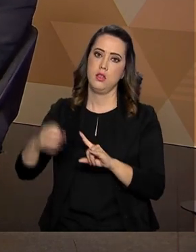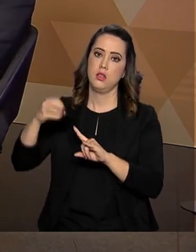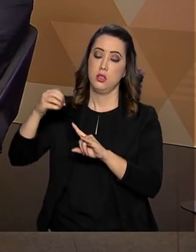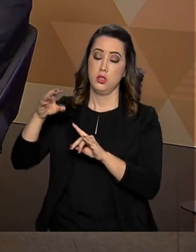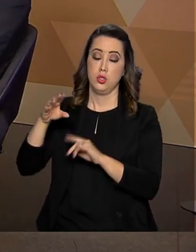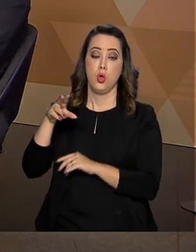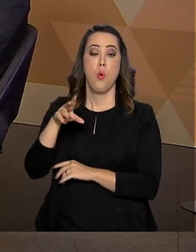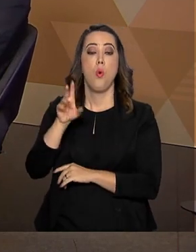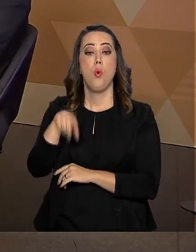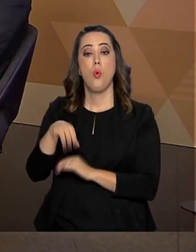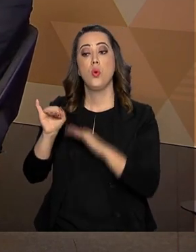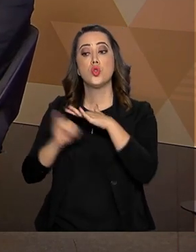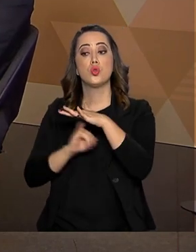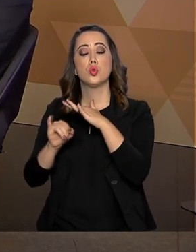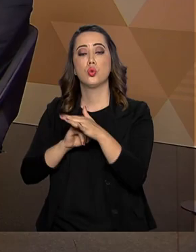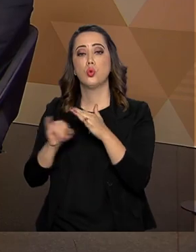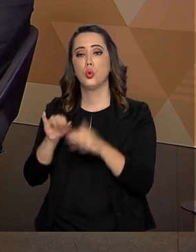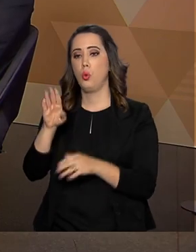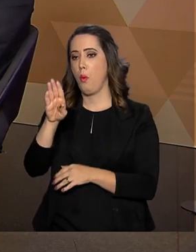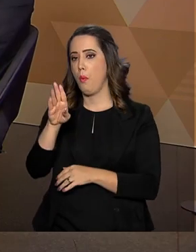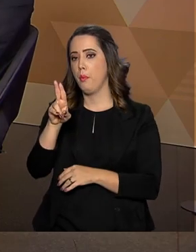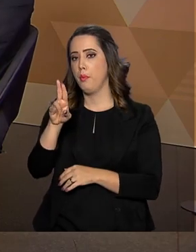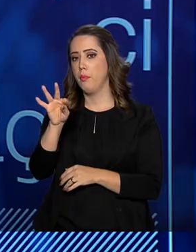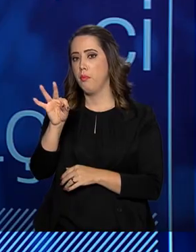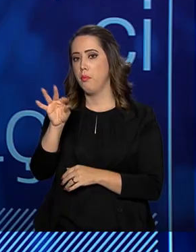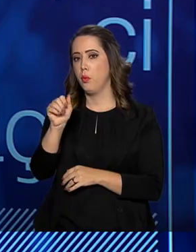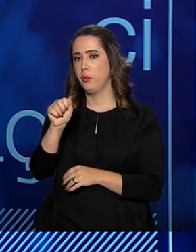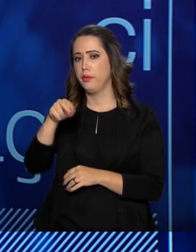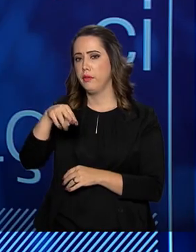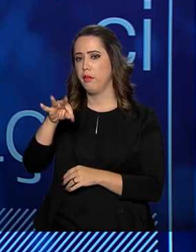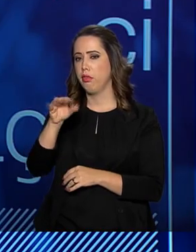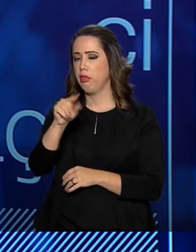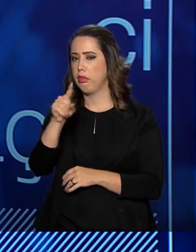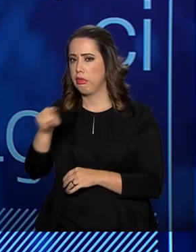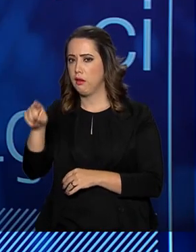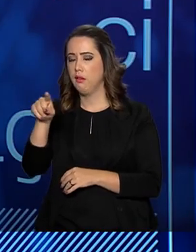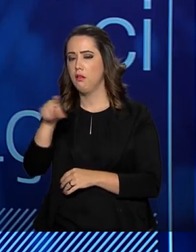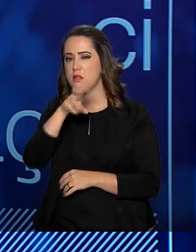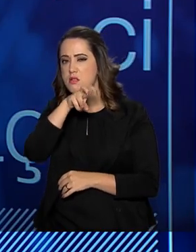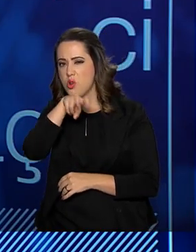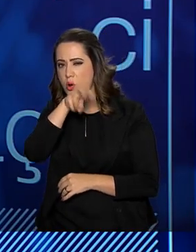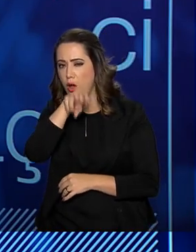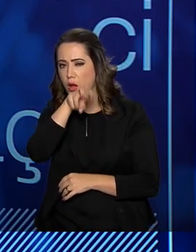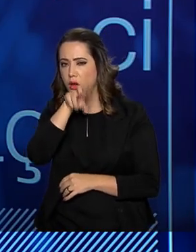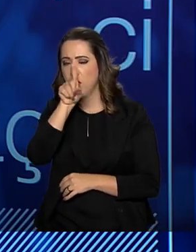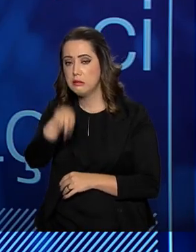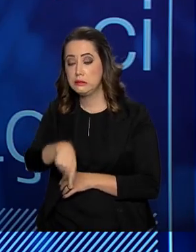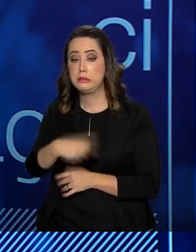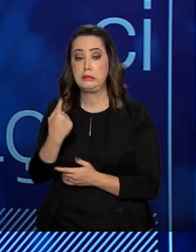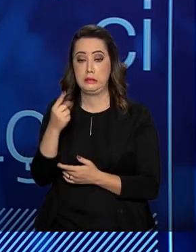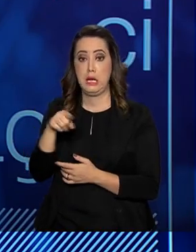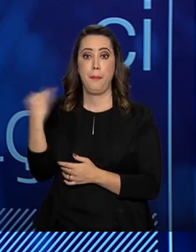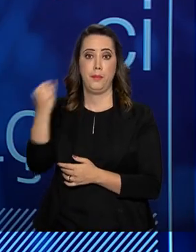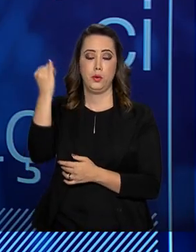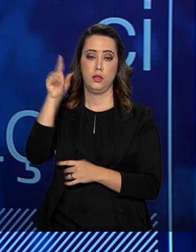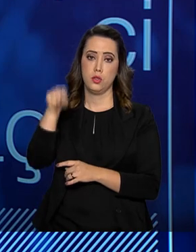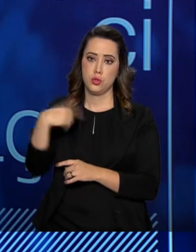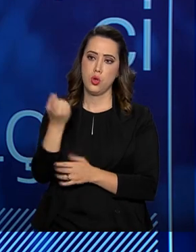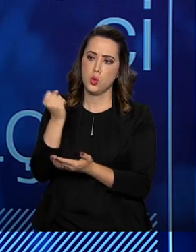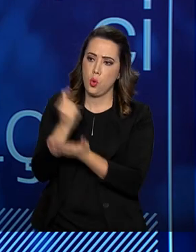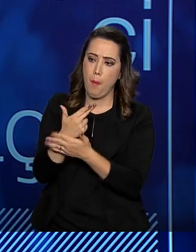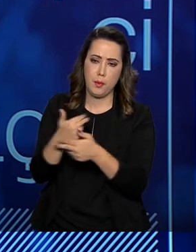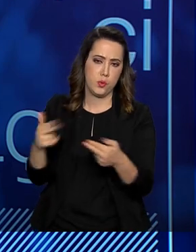São Paulo e o Instituto Butantan têm uma parceria muito grande. Nós compramos vários imunobiológicos do Instituto Butantan,